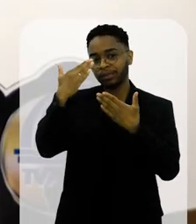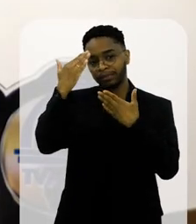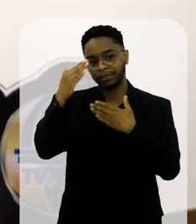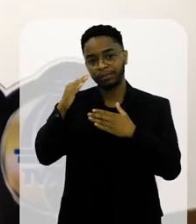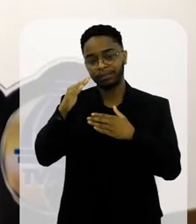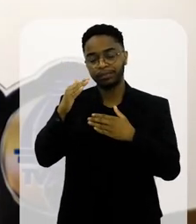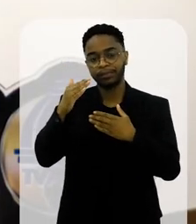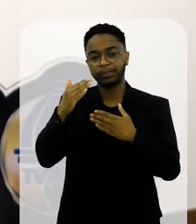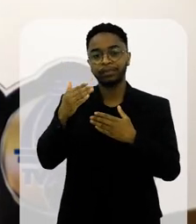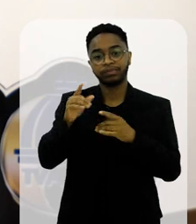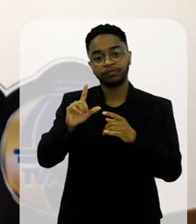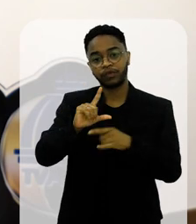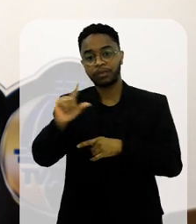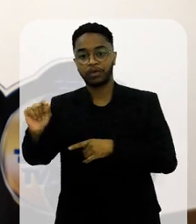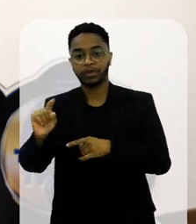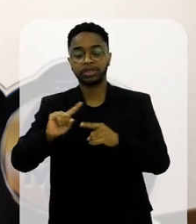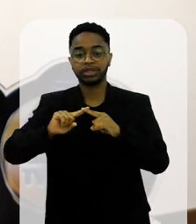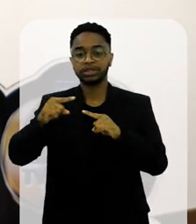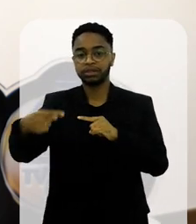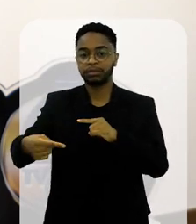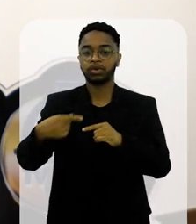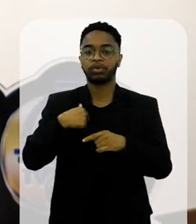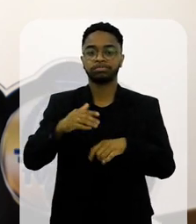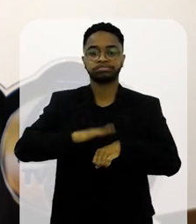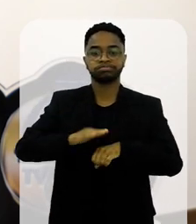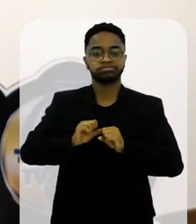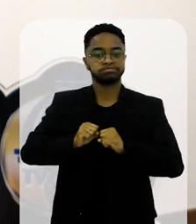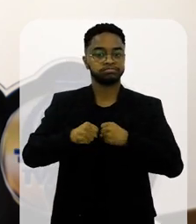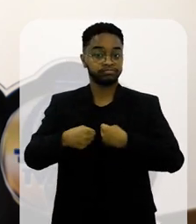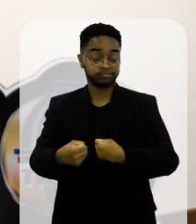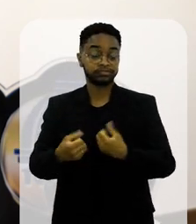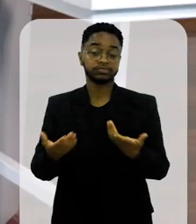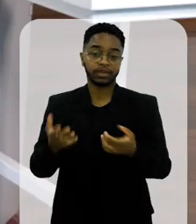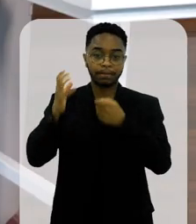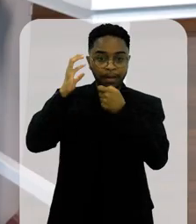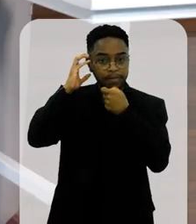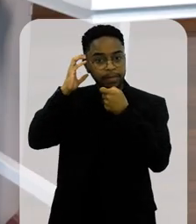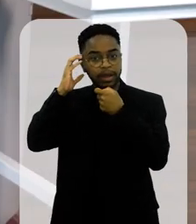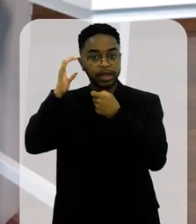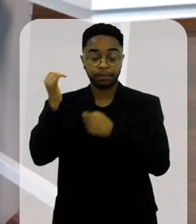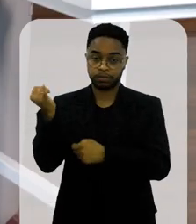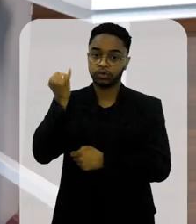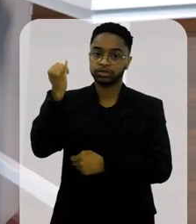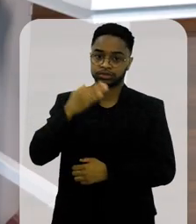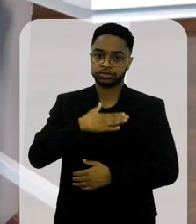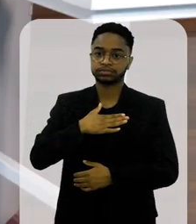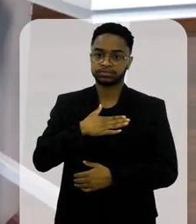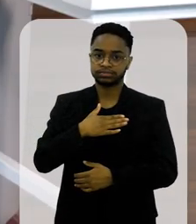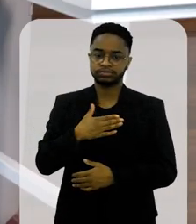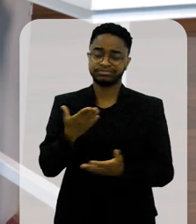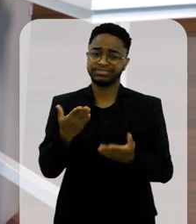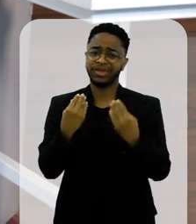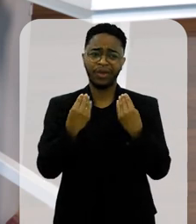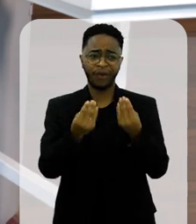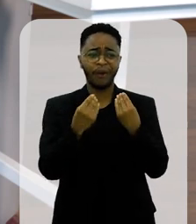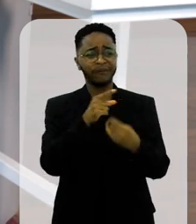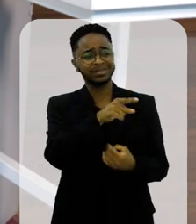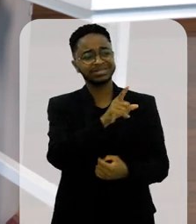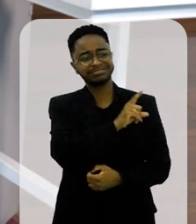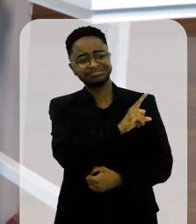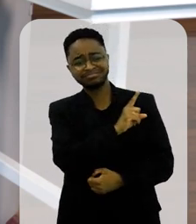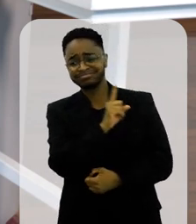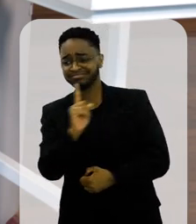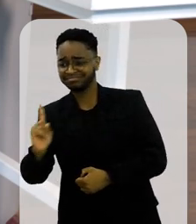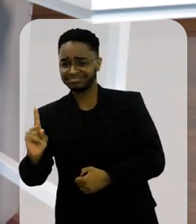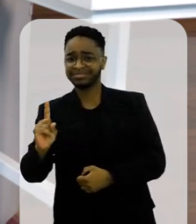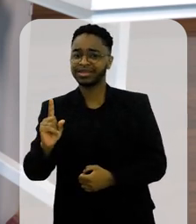embora. E aí eu pude fazer minha defesa, né? Pude fazer minha defesa. Então, os programas de rádio foram muito importantes para mim. Mas que coisa,